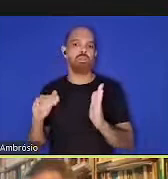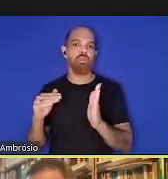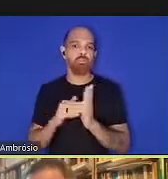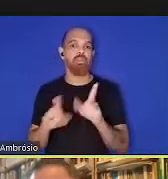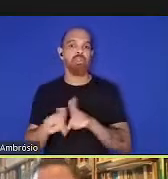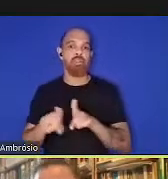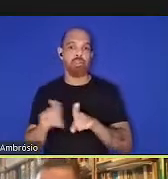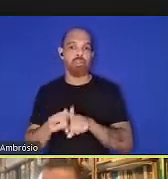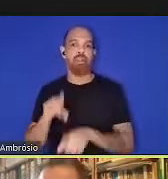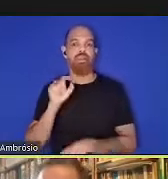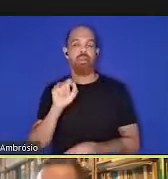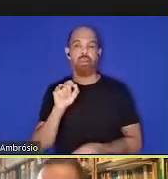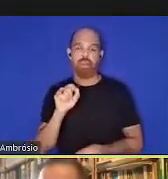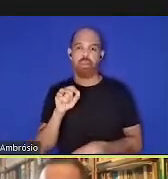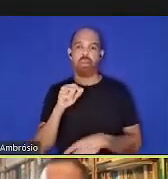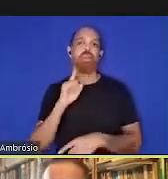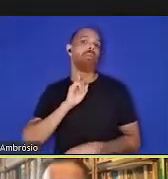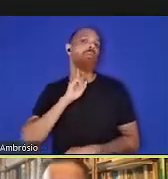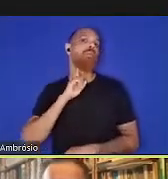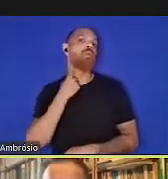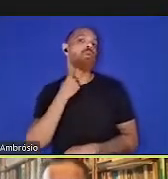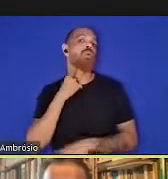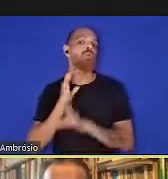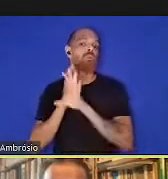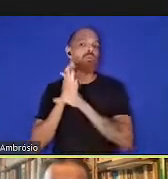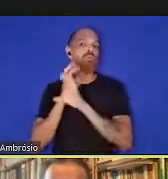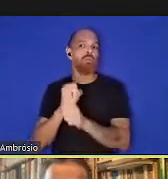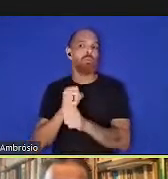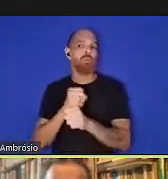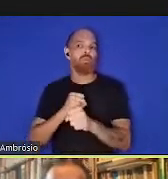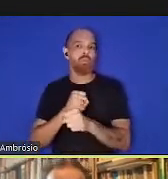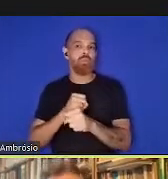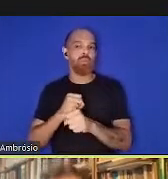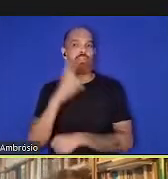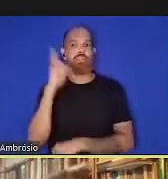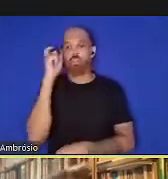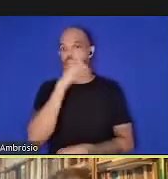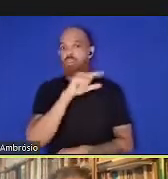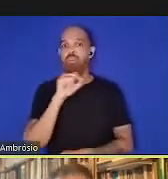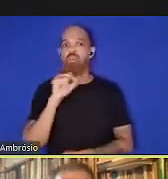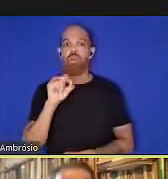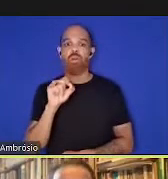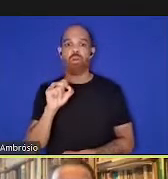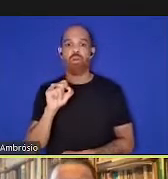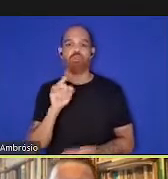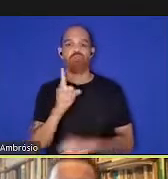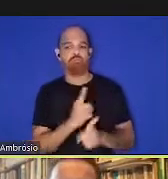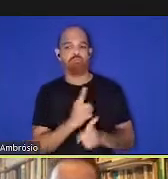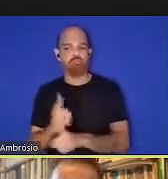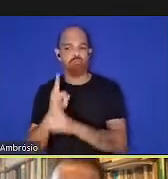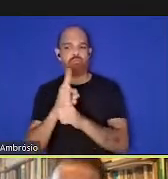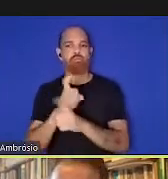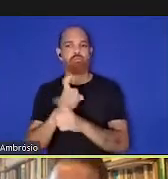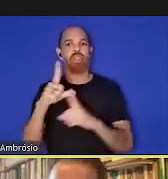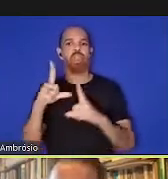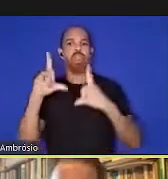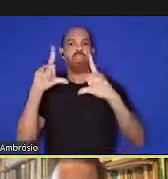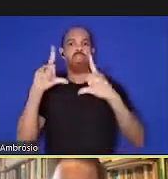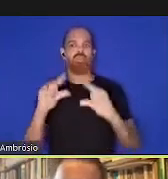que é registrada nos últimos anos, o difícil de identificar foi a redução da nossa